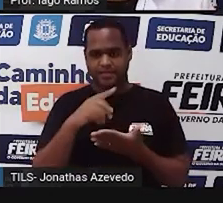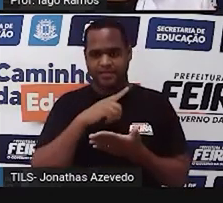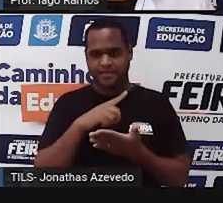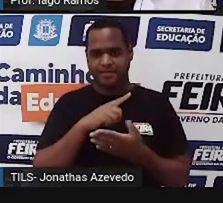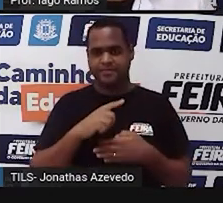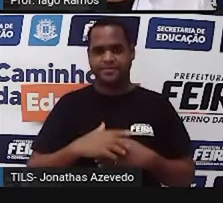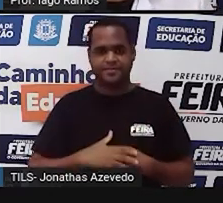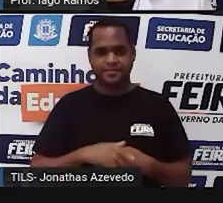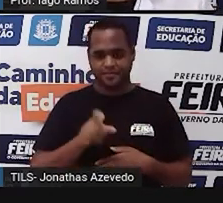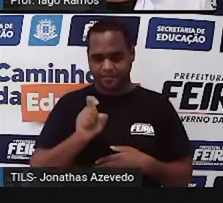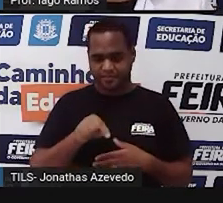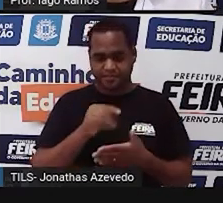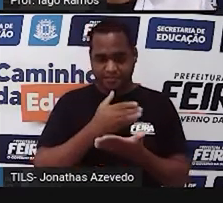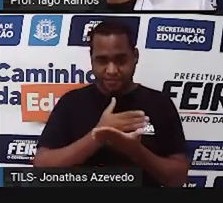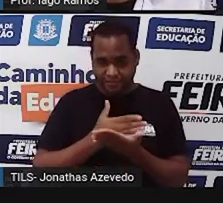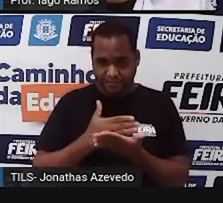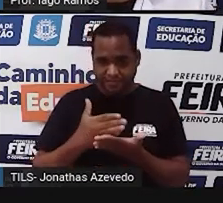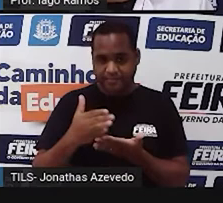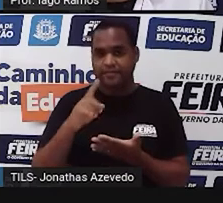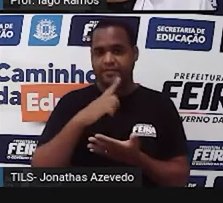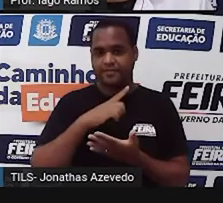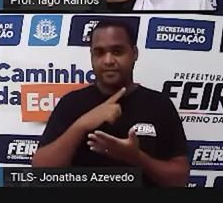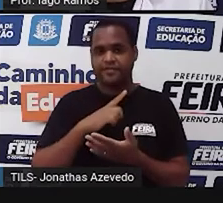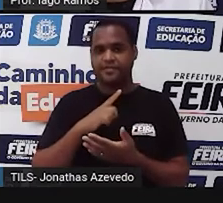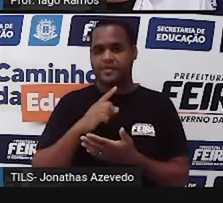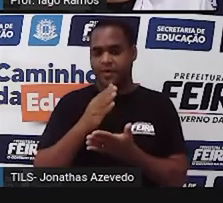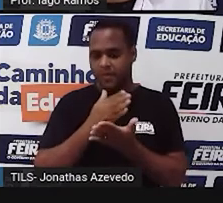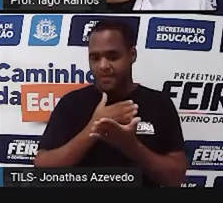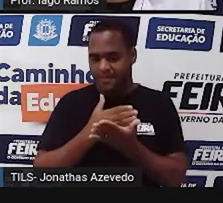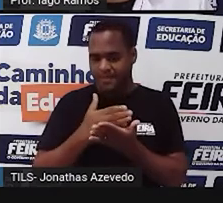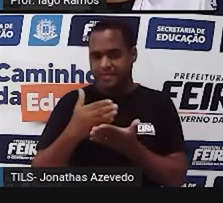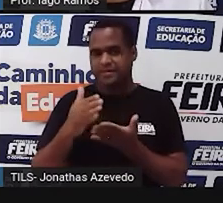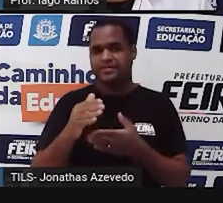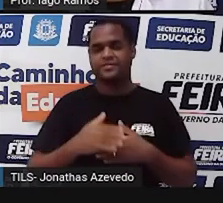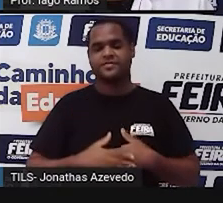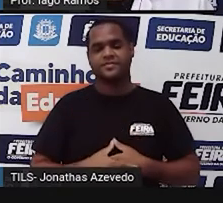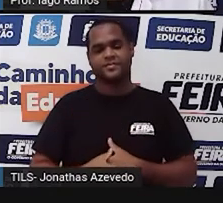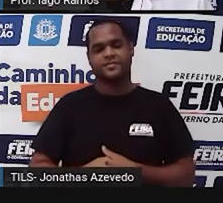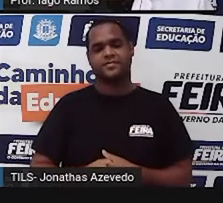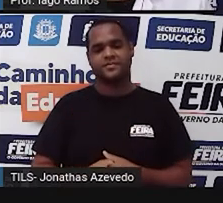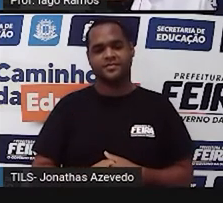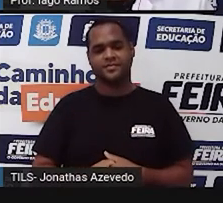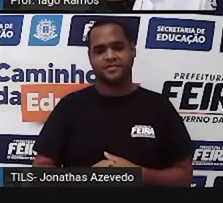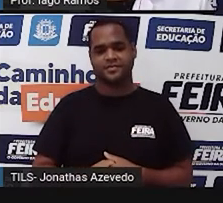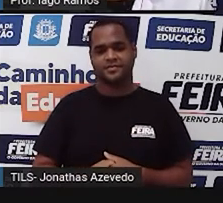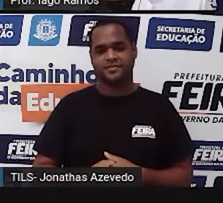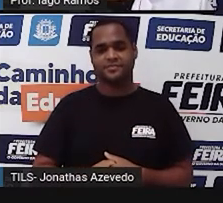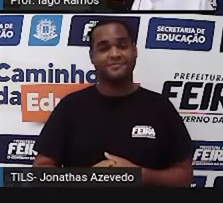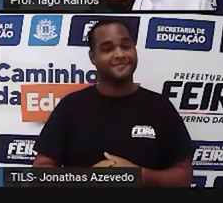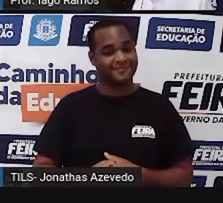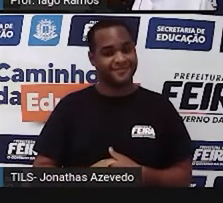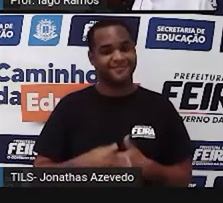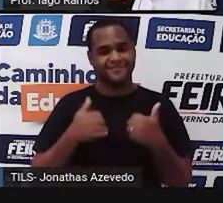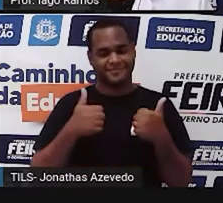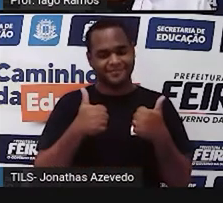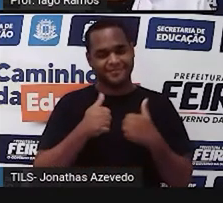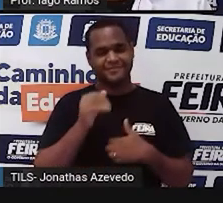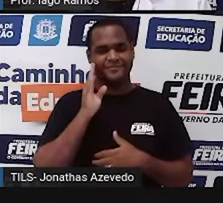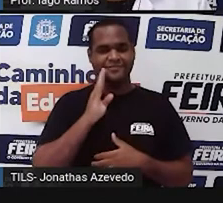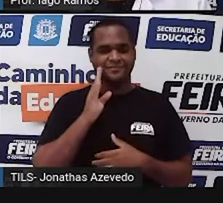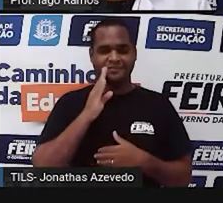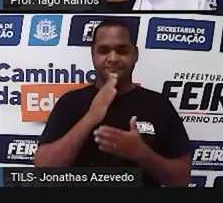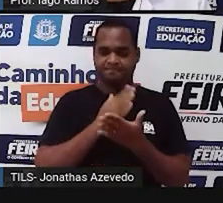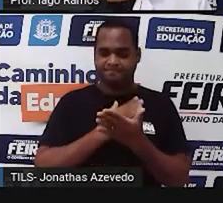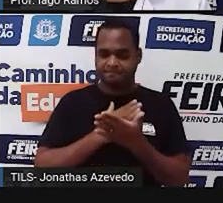clicar aqui no start, né? Start, começar. Tá? Olha só. É isso aí. Pronto. Clicou no